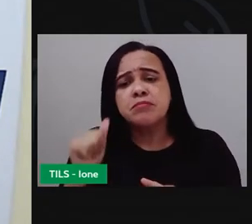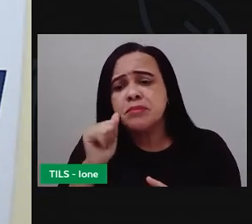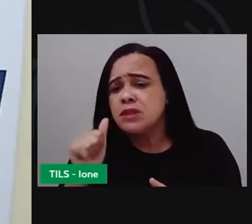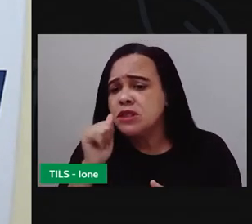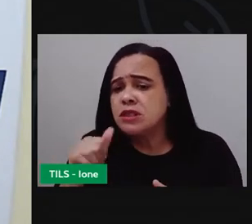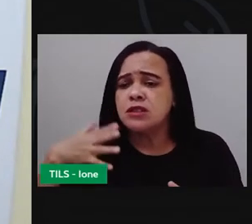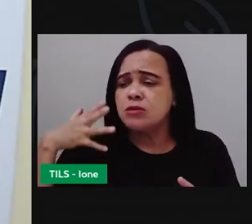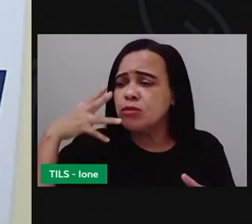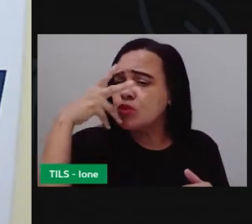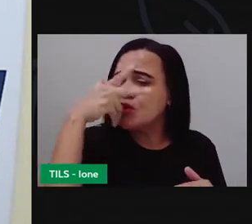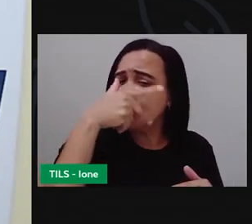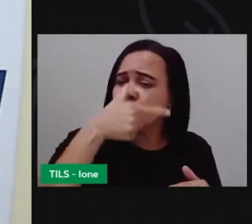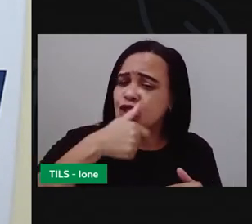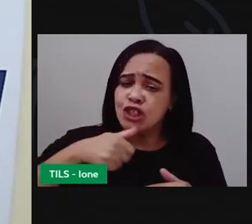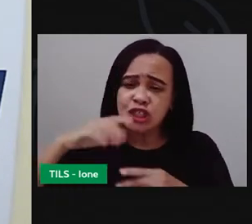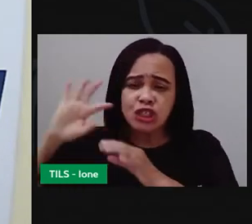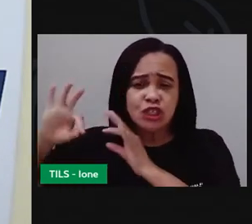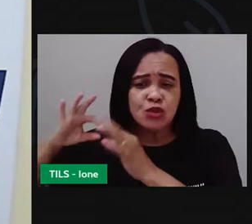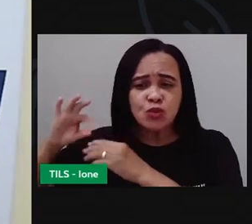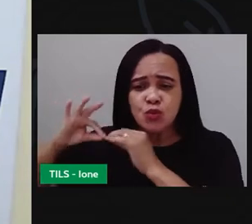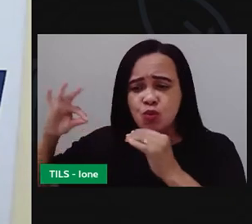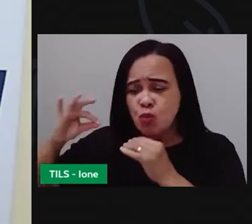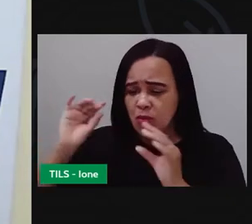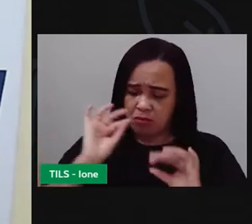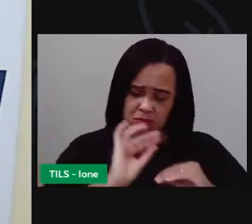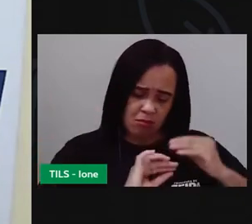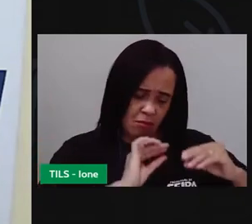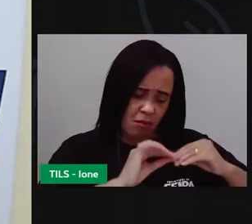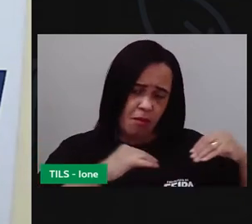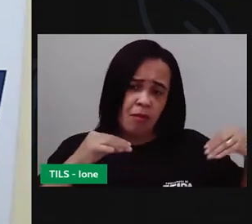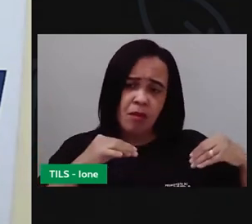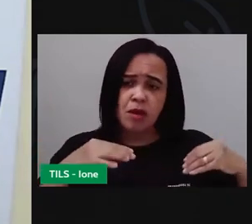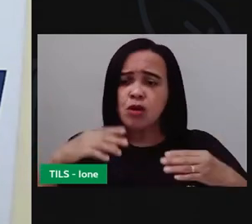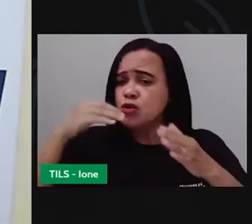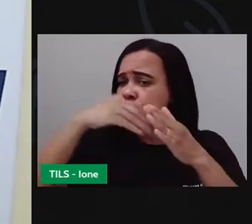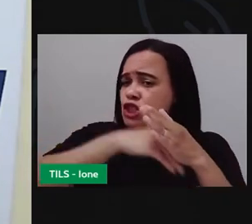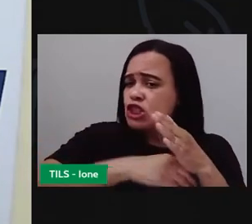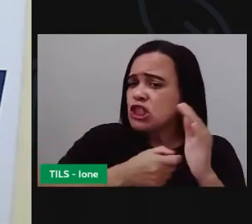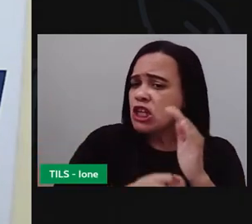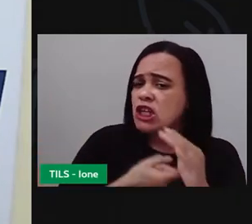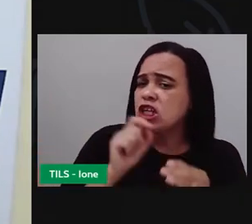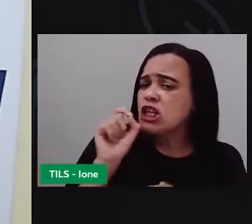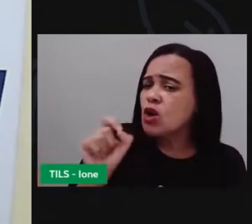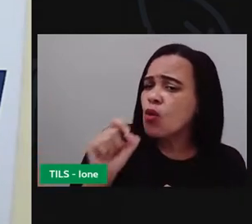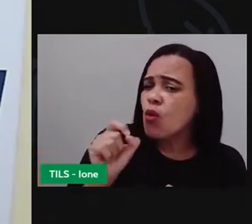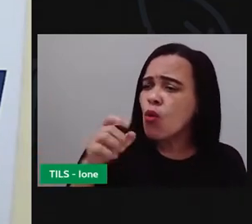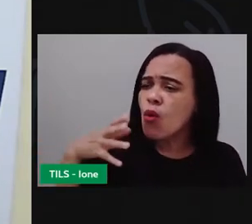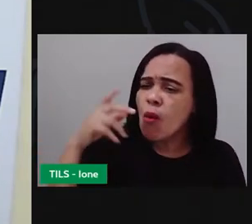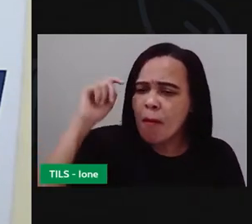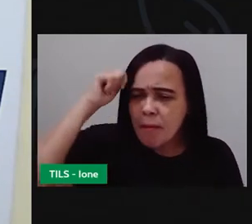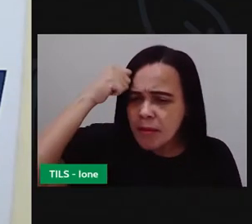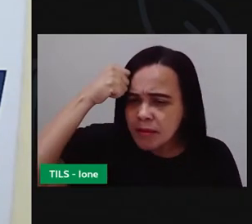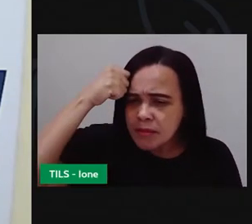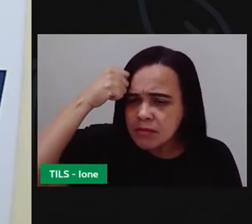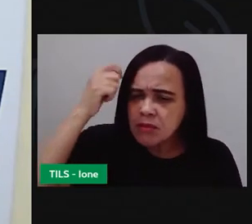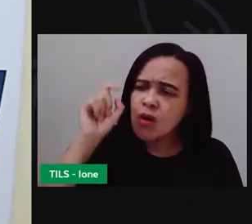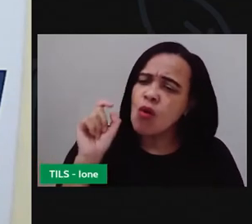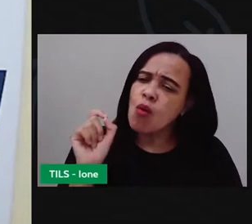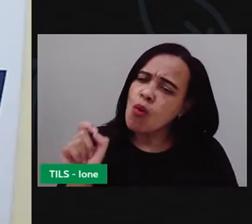Menina bonita do laço de fita, qual é teu segredo para ser assim tão pretinha?